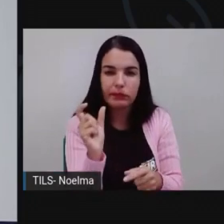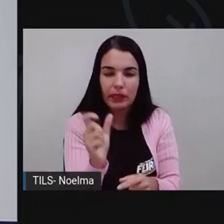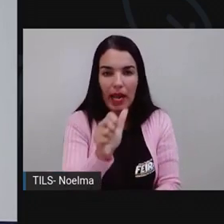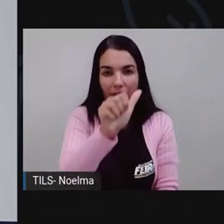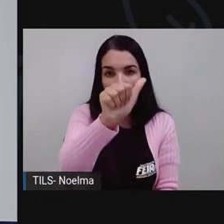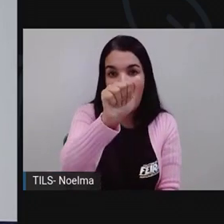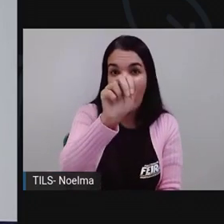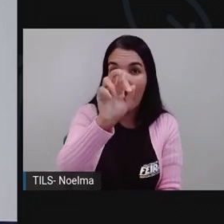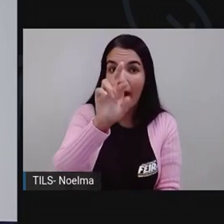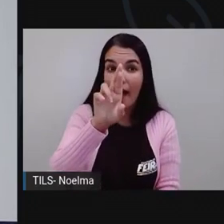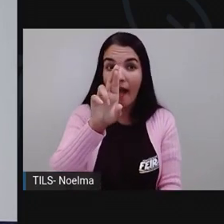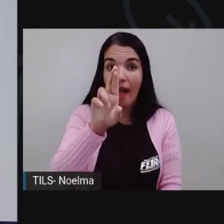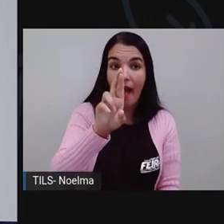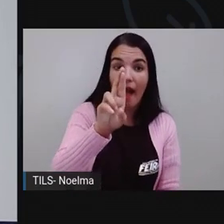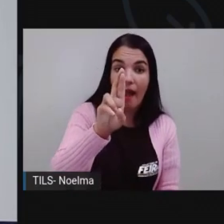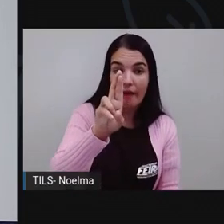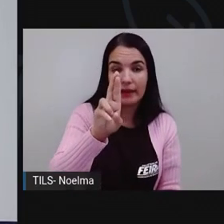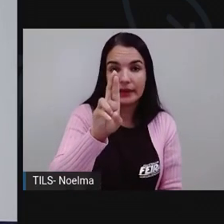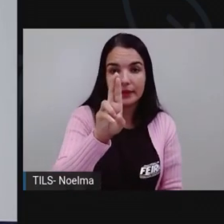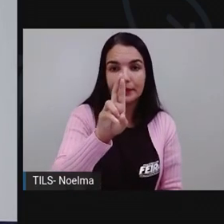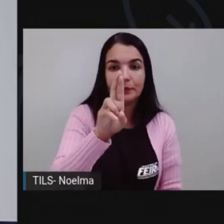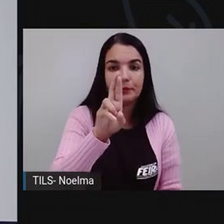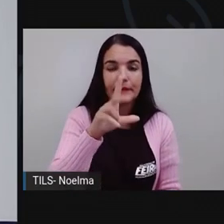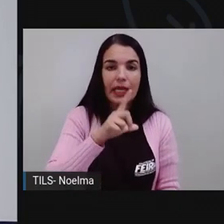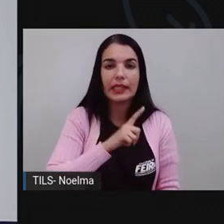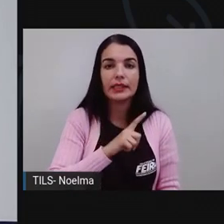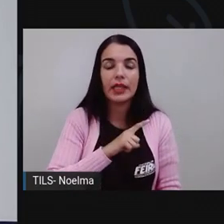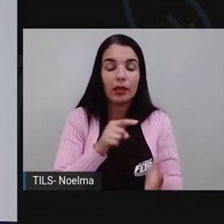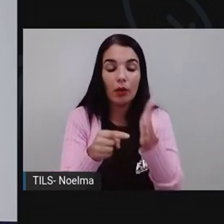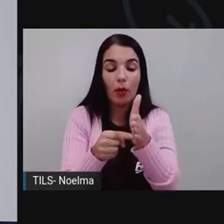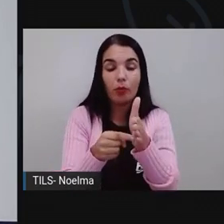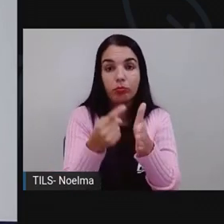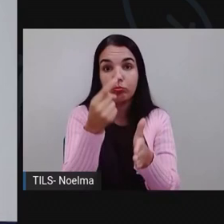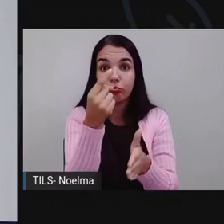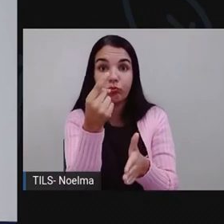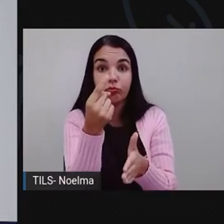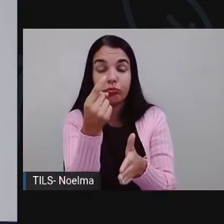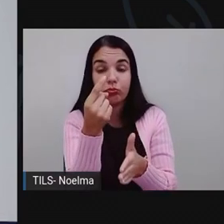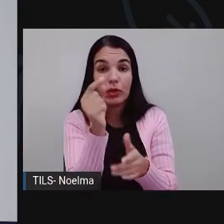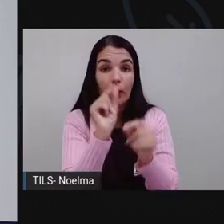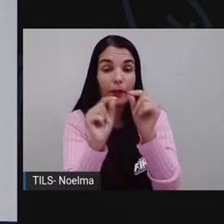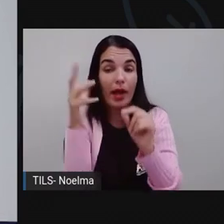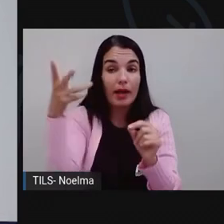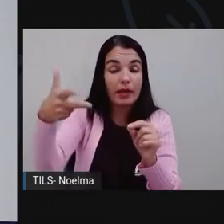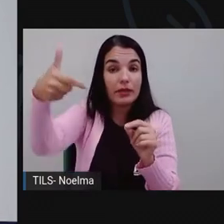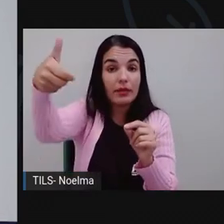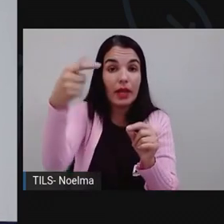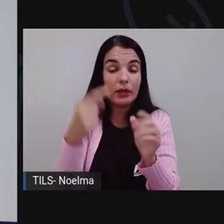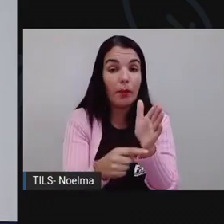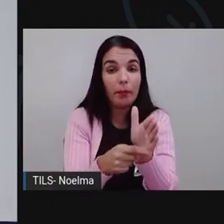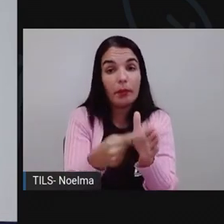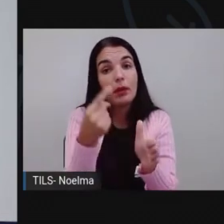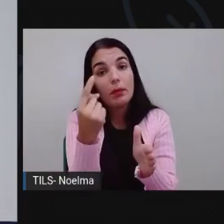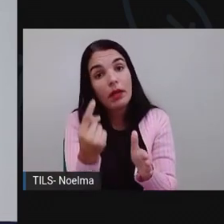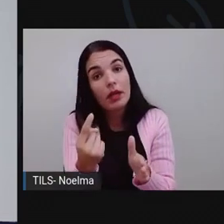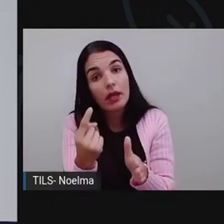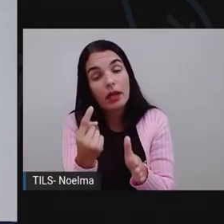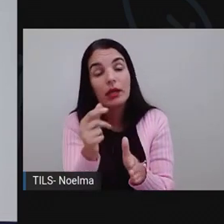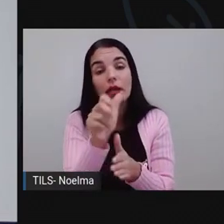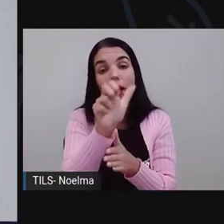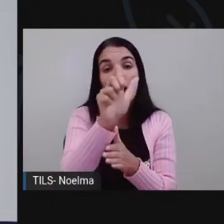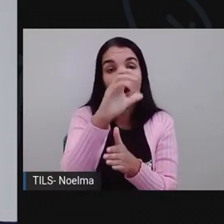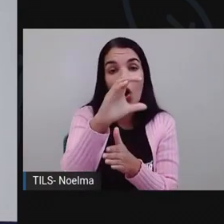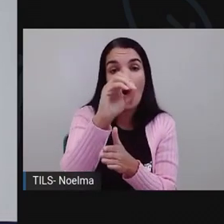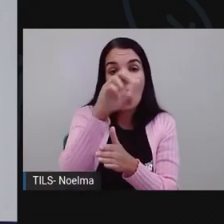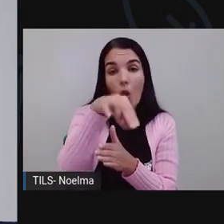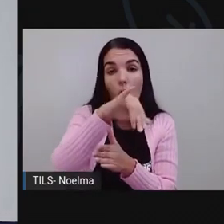a R, né? A terminação a R, são verbos que podem ser classificados como os verbos, como verbos